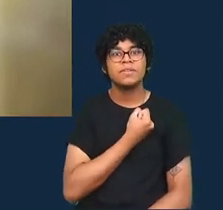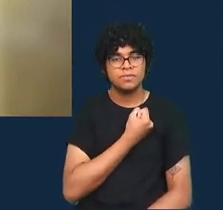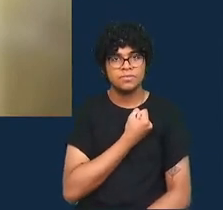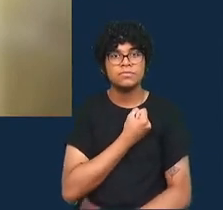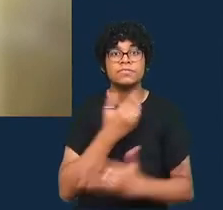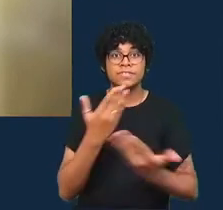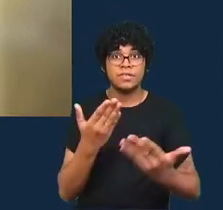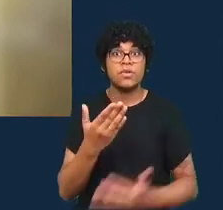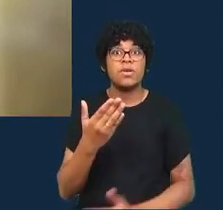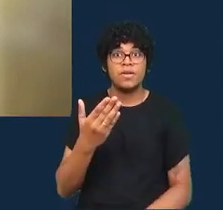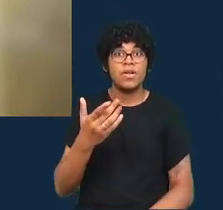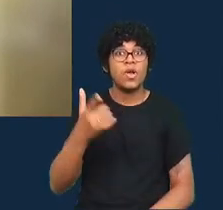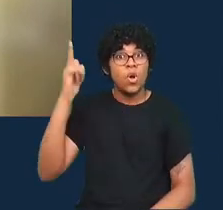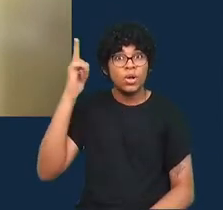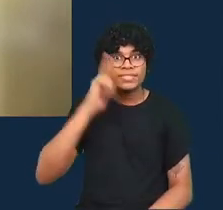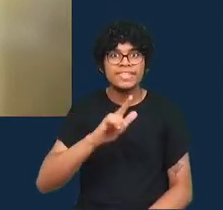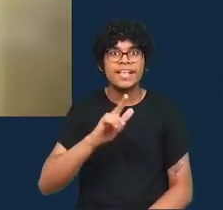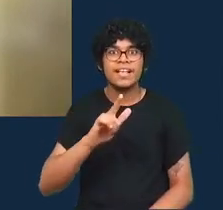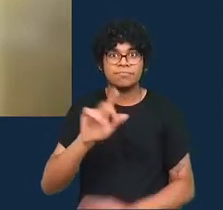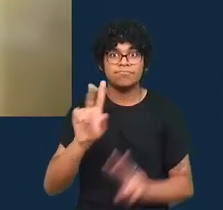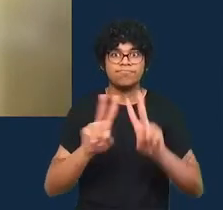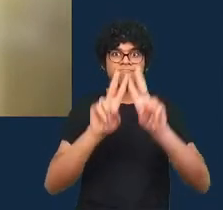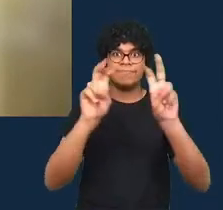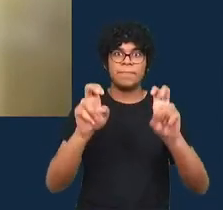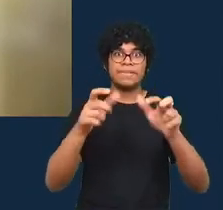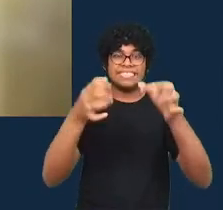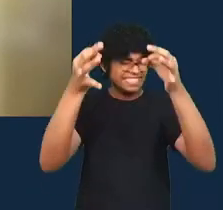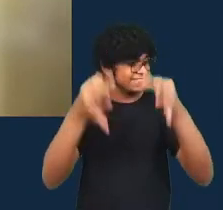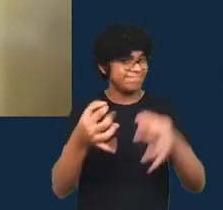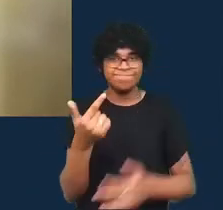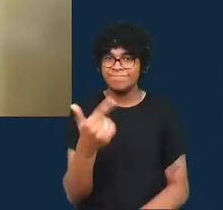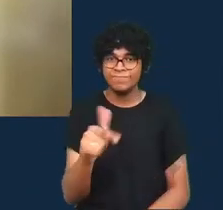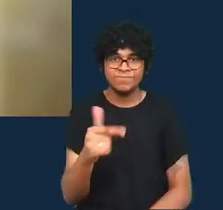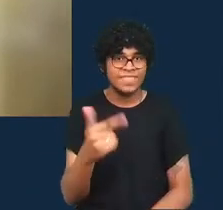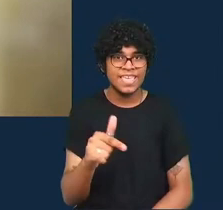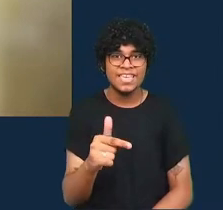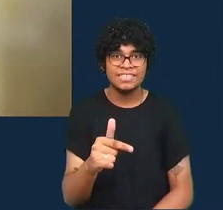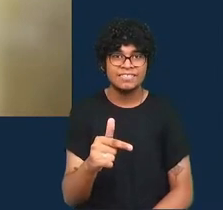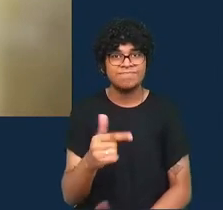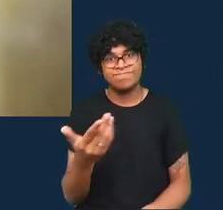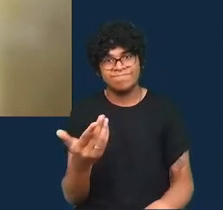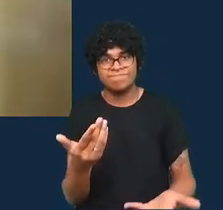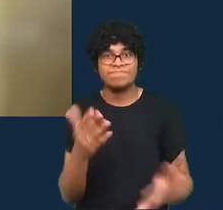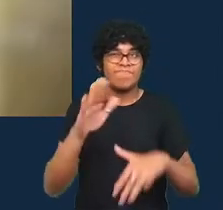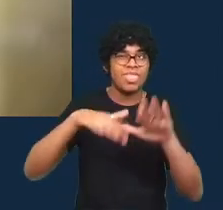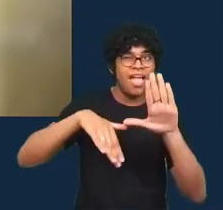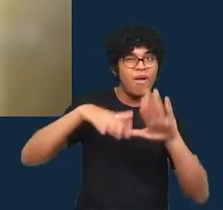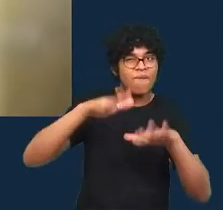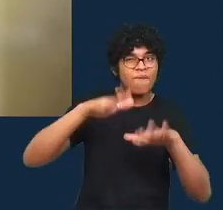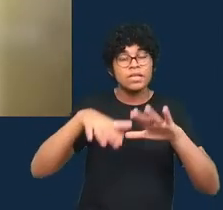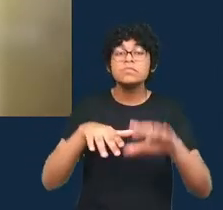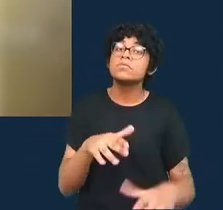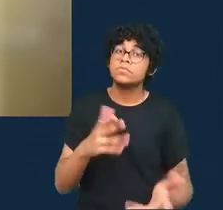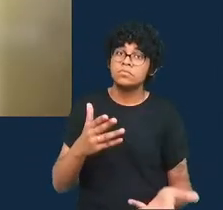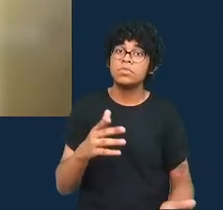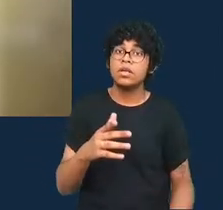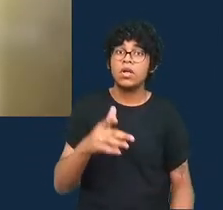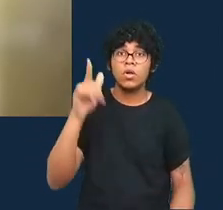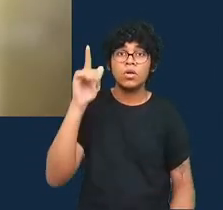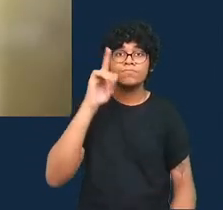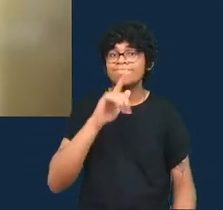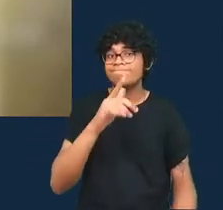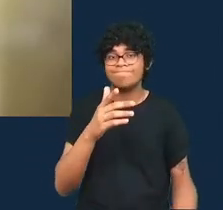falar sobre a incerteza a gente acaba chegando a rumores